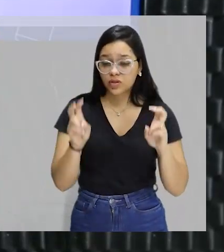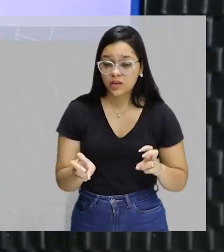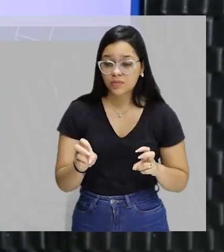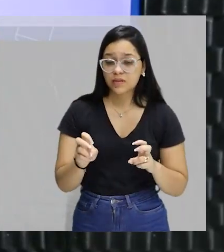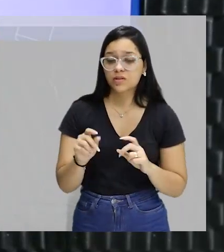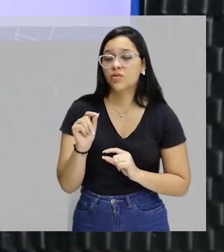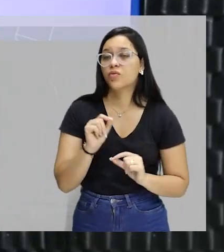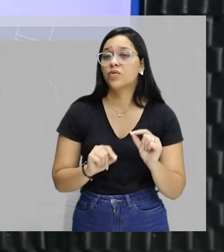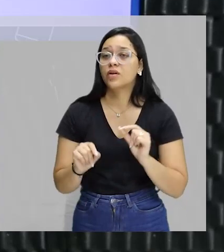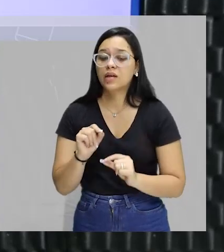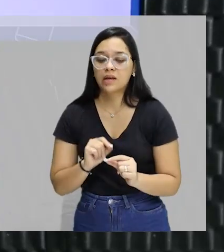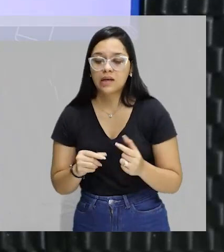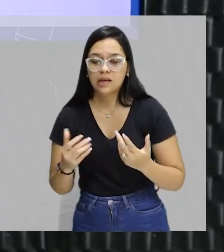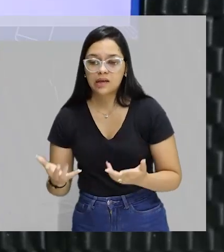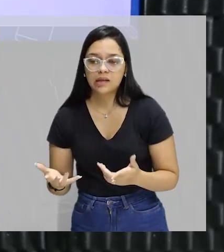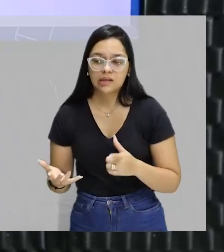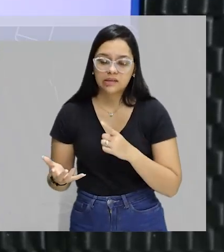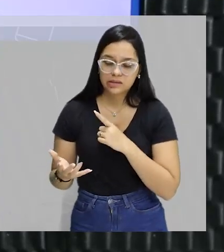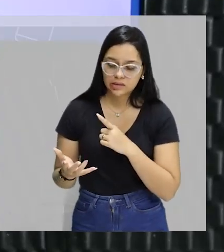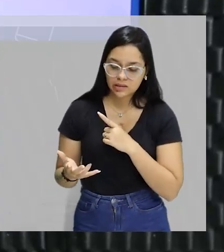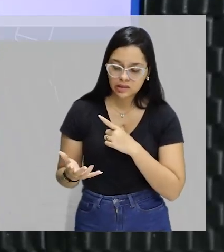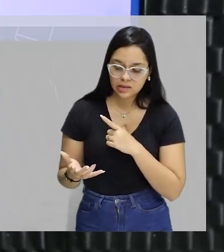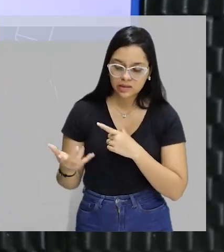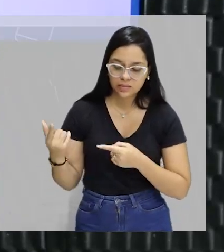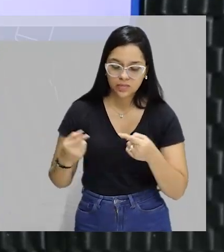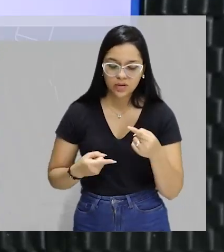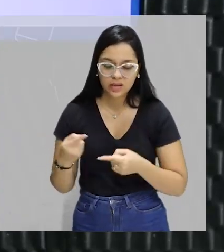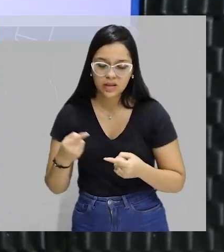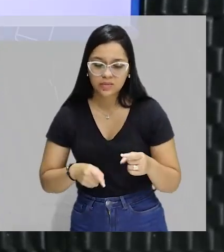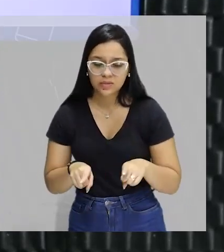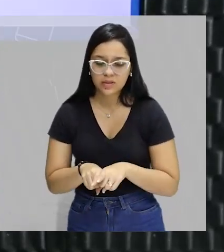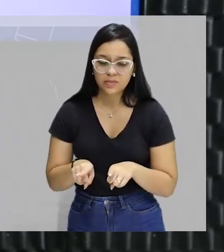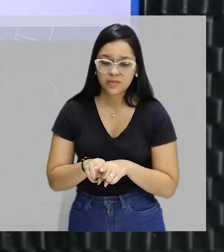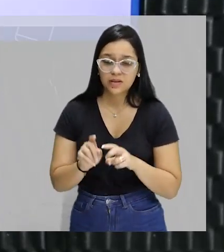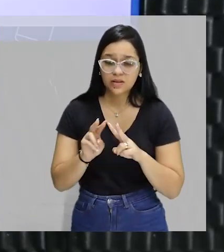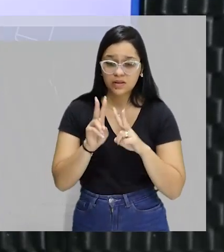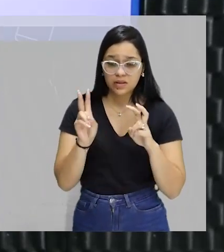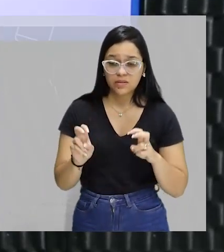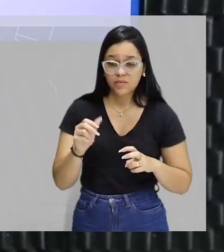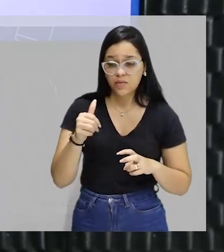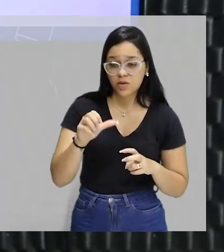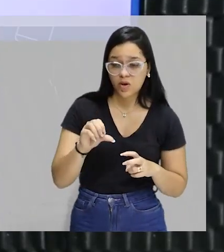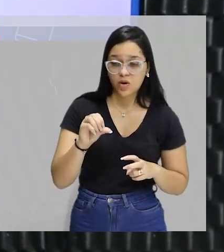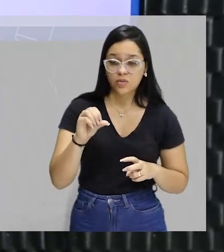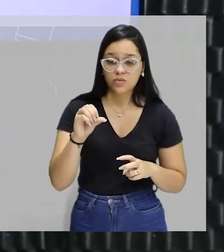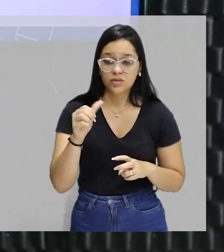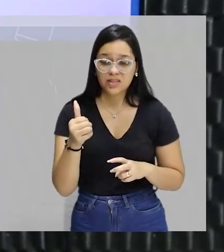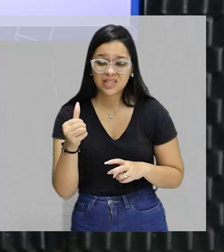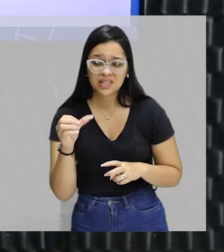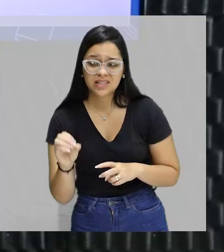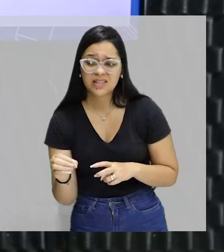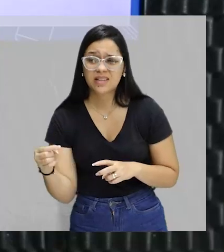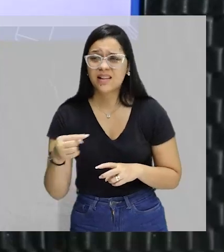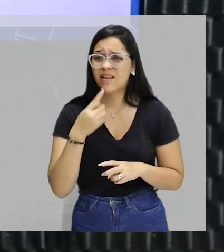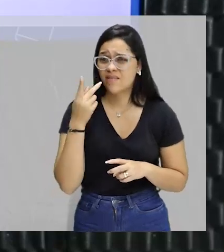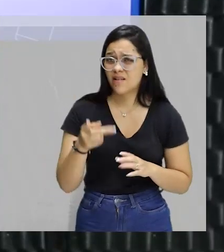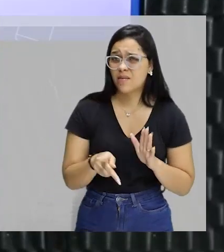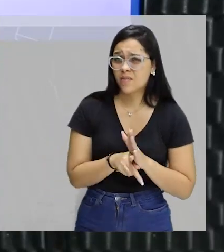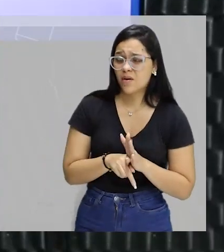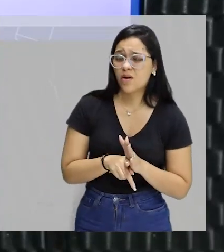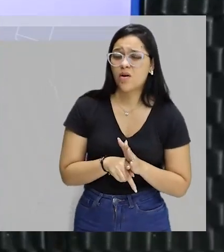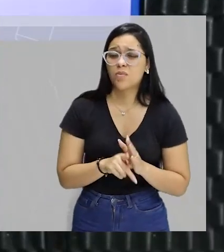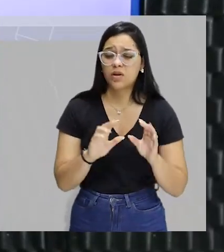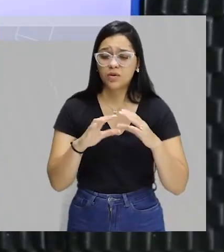abordam temáticas mais polêmicas. Temas, isso em 1960, quando ele fala da comunidade